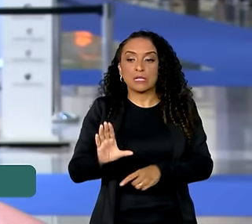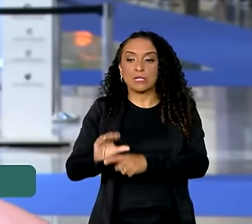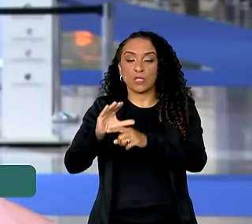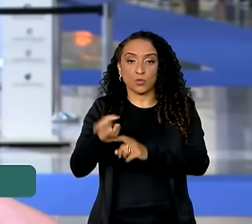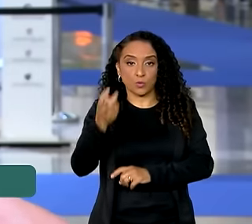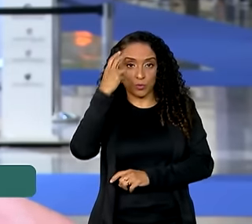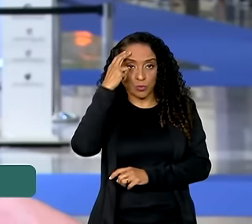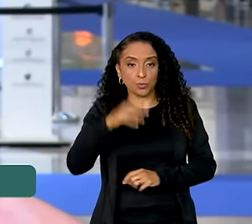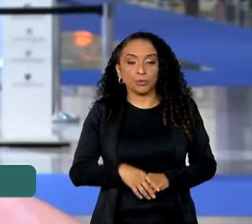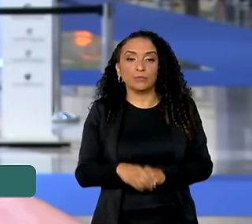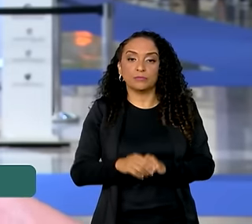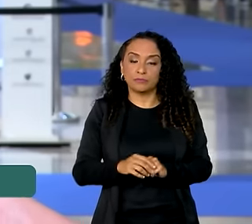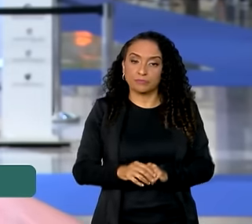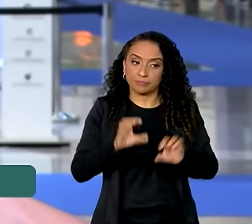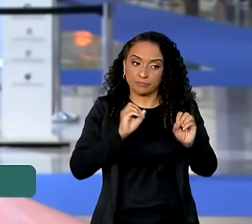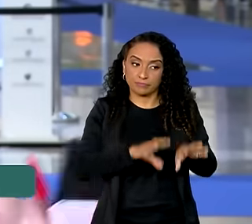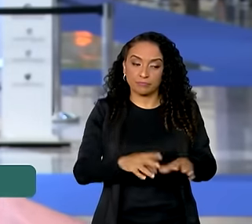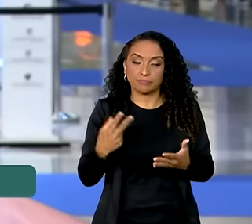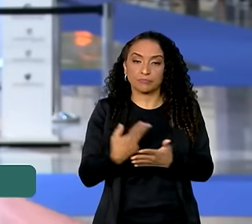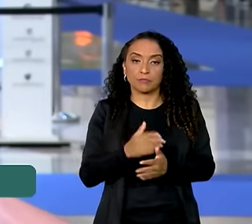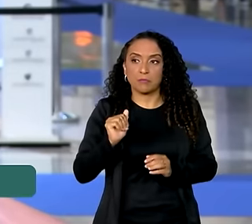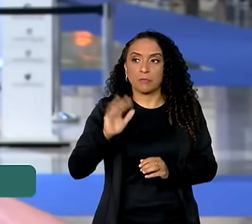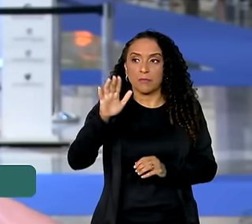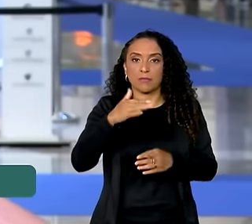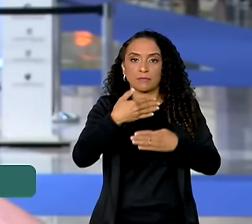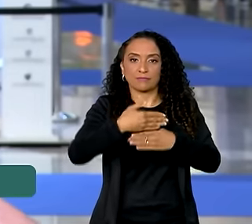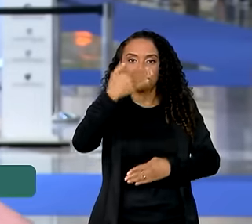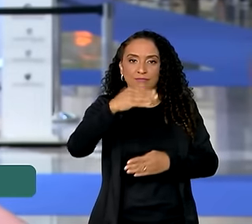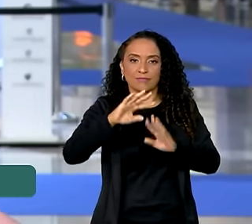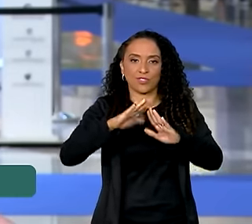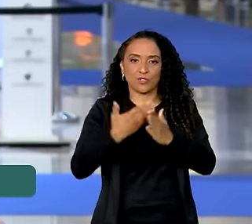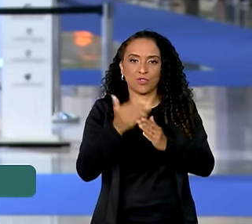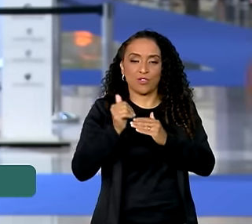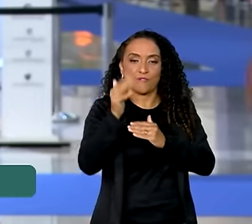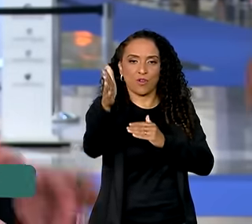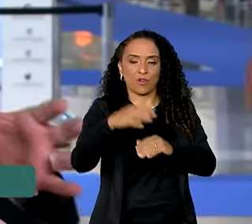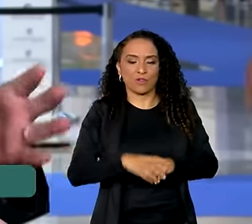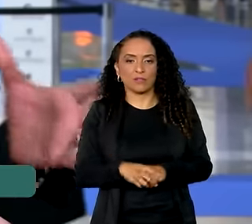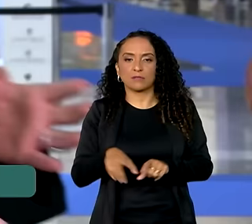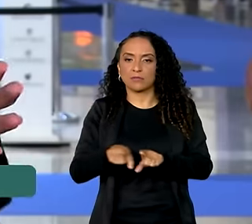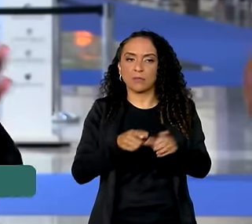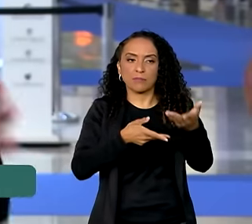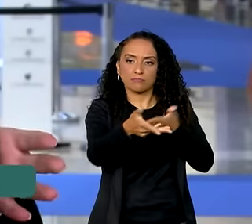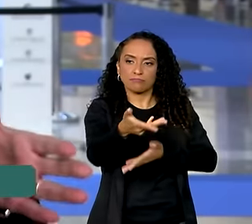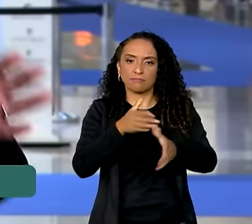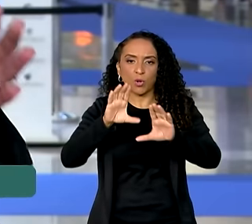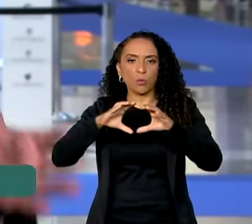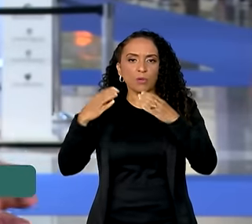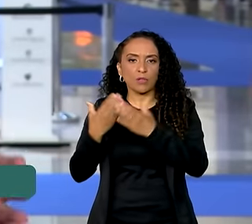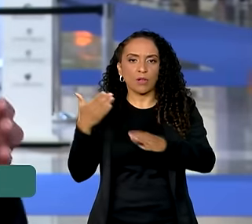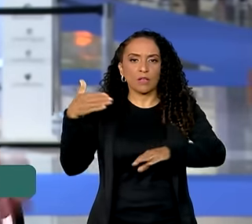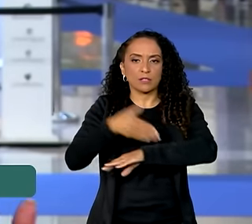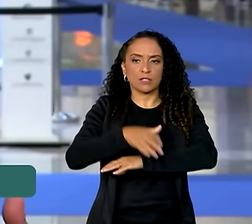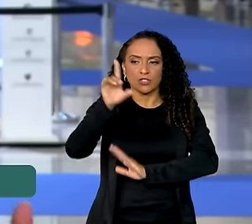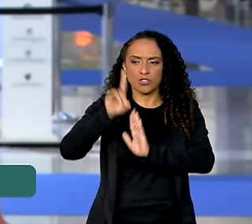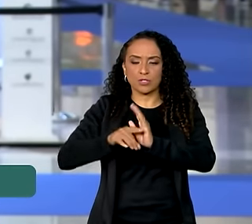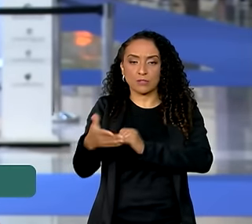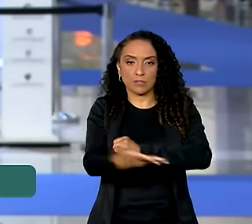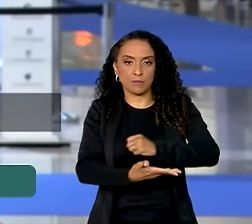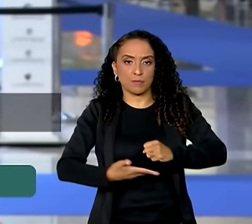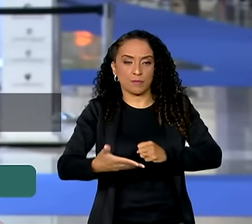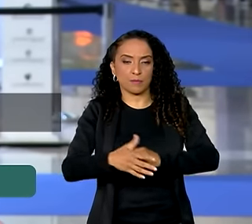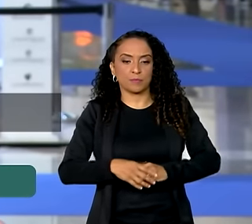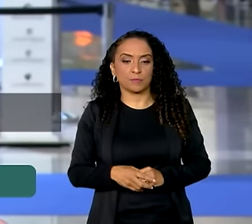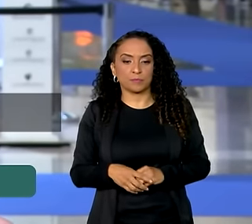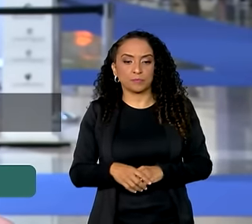a Cultura, o ensino acontece além dos muros das escolas. Envolve a comunidade o acesso a direitos básicos.